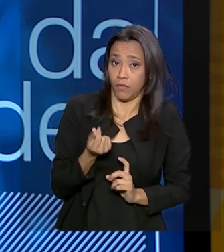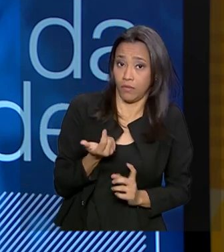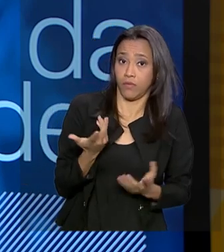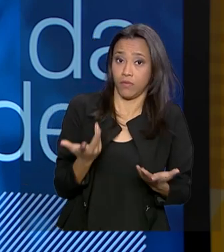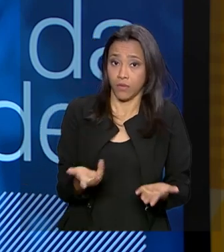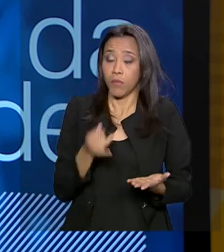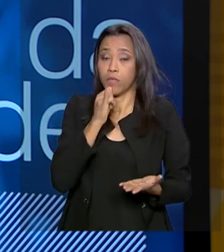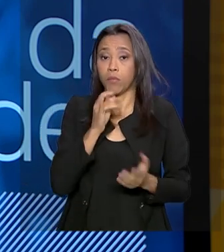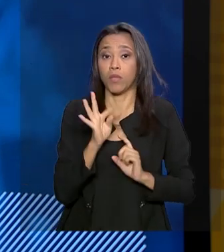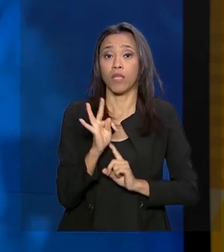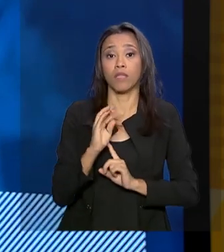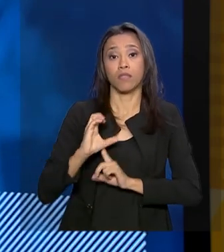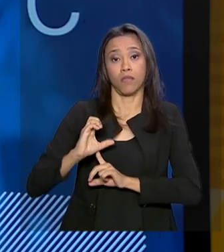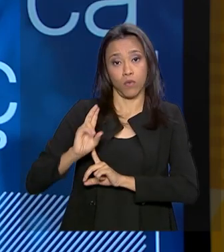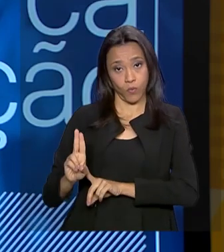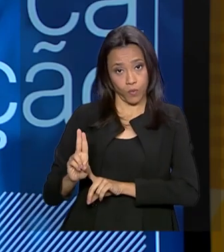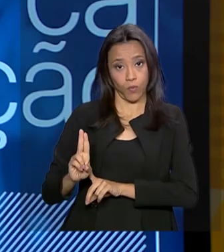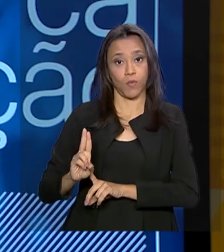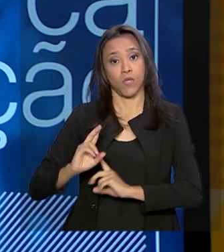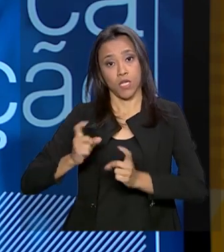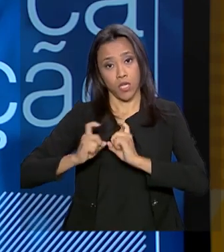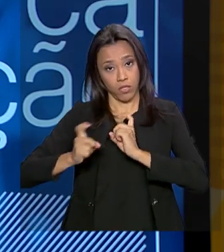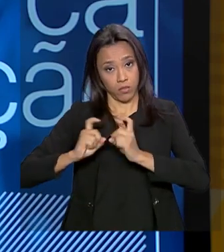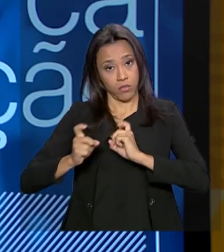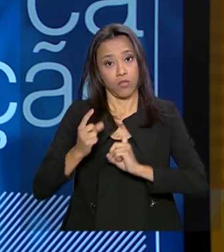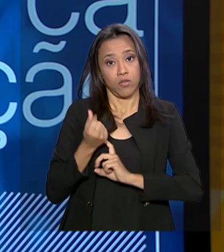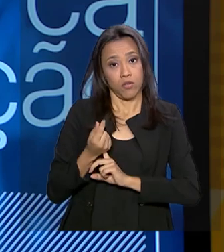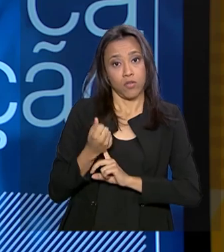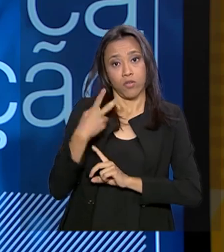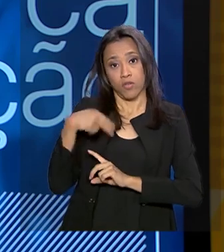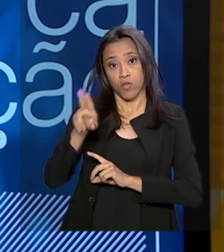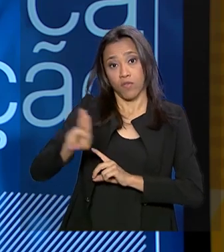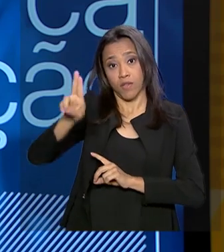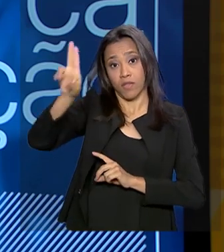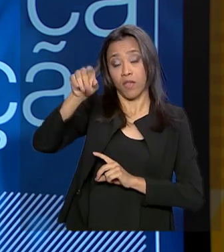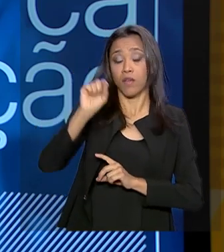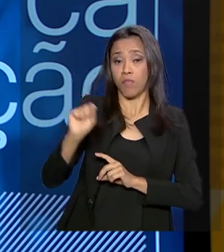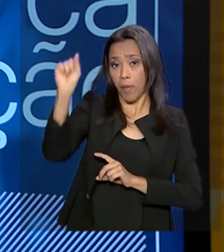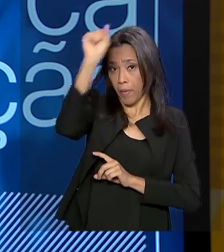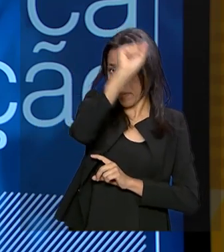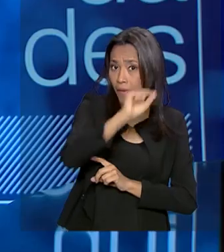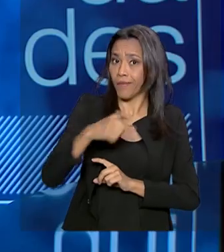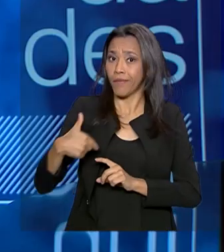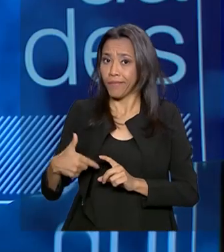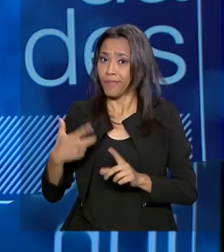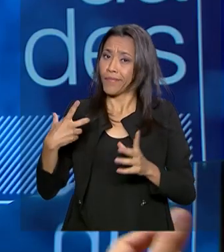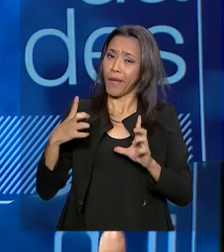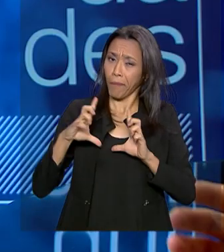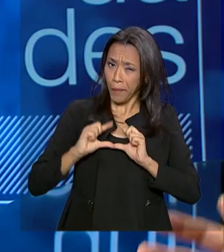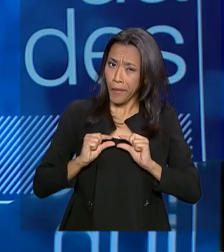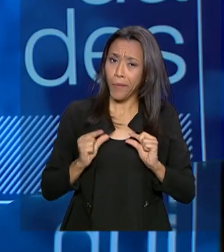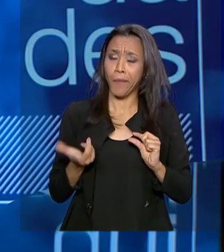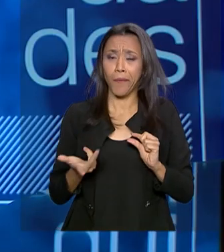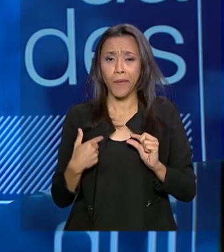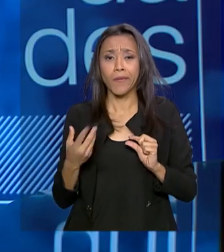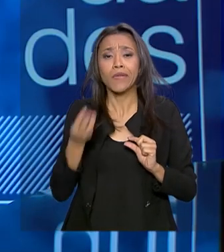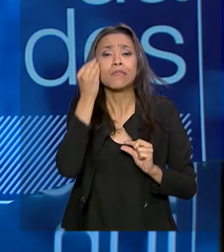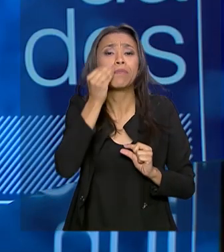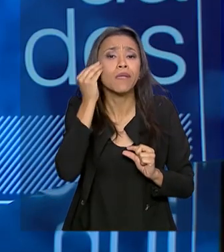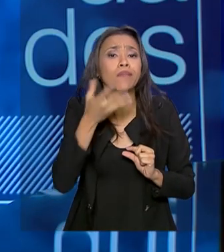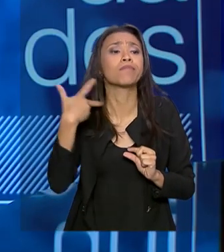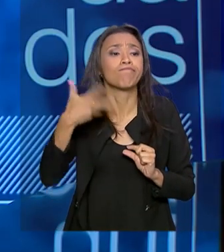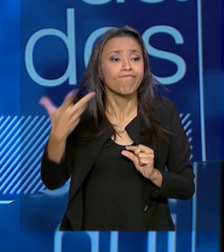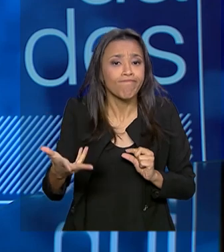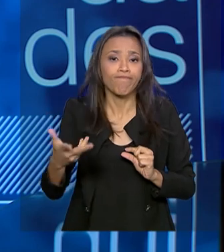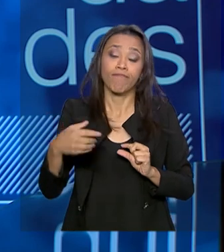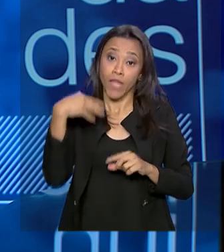governança do TCU, para as nossas universidades e institutos federais, é bem aquém do que a gente deveria ter de melhores práticas. Então, a gente também está exigindo... As melhores